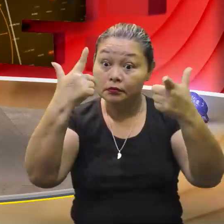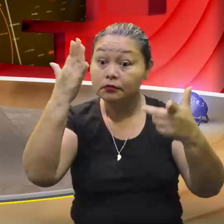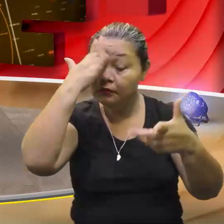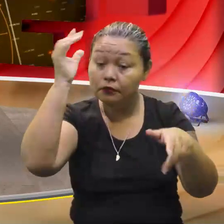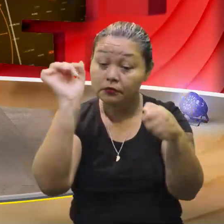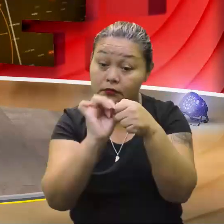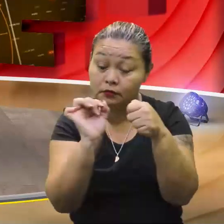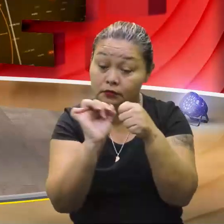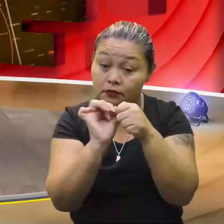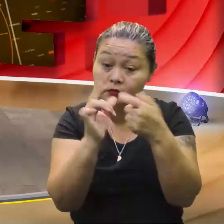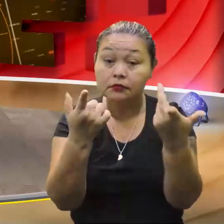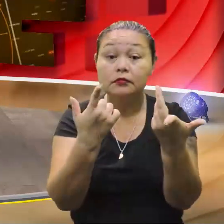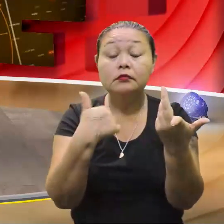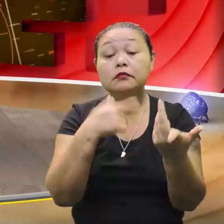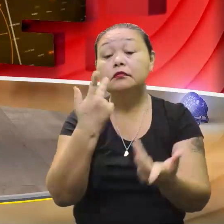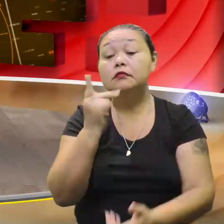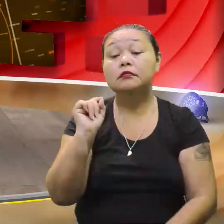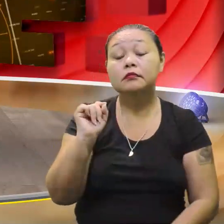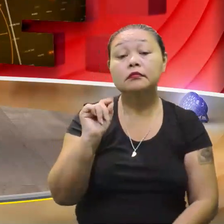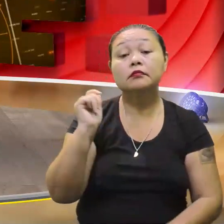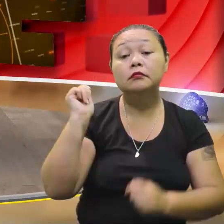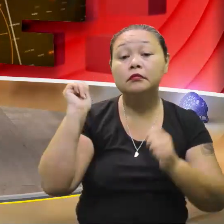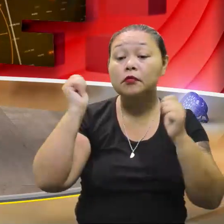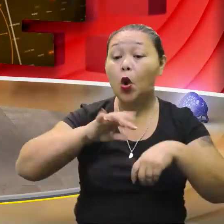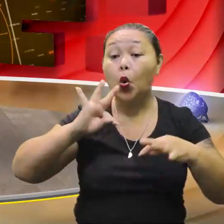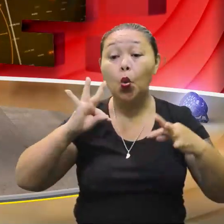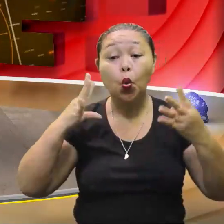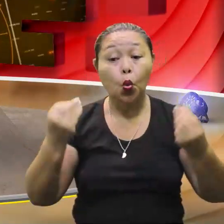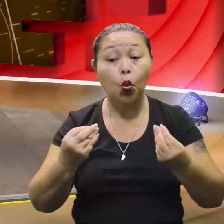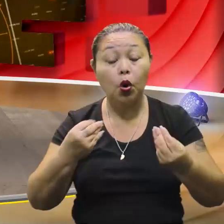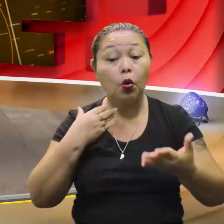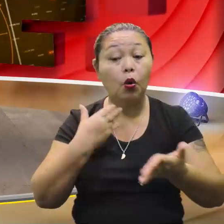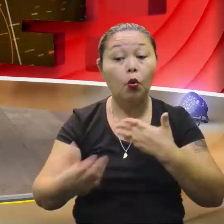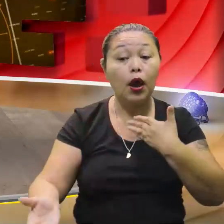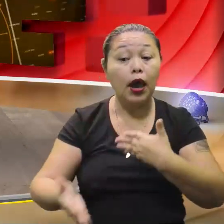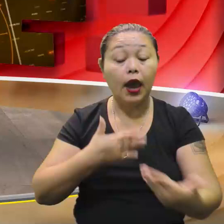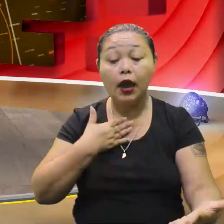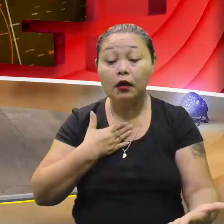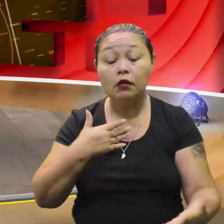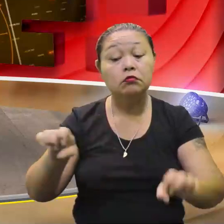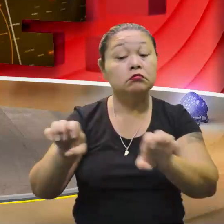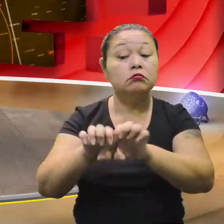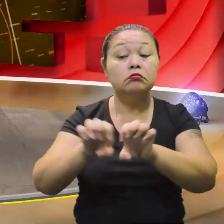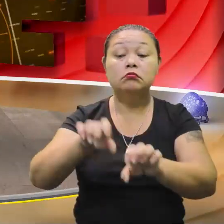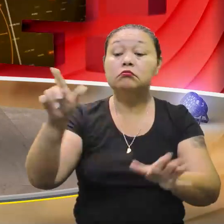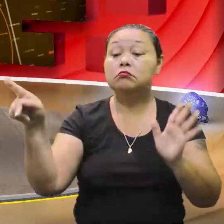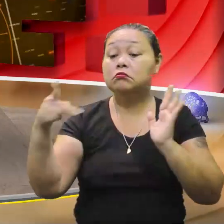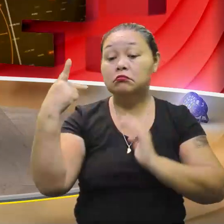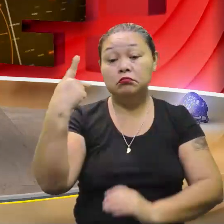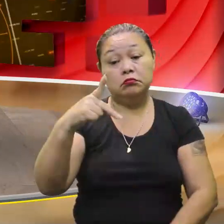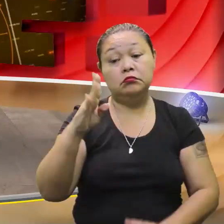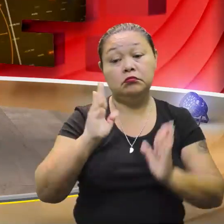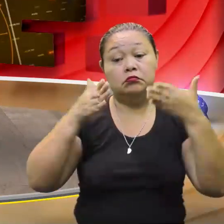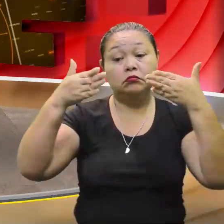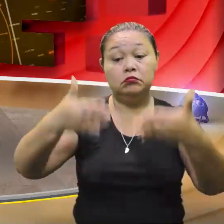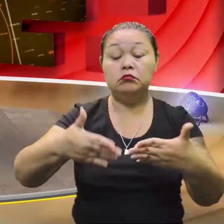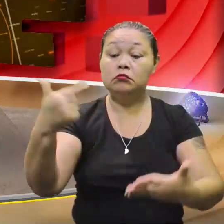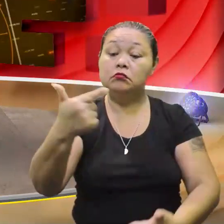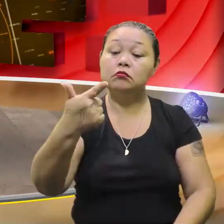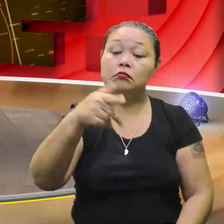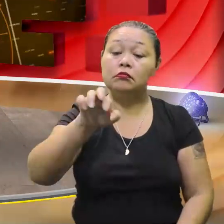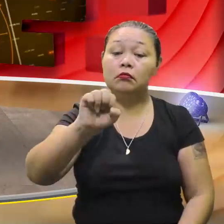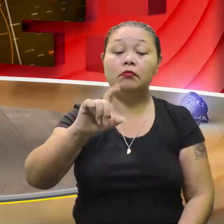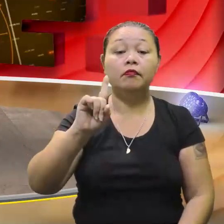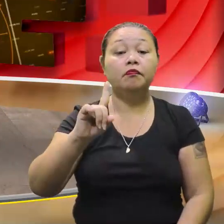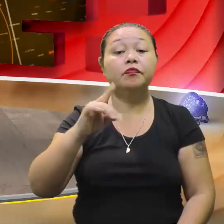tá? Eu gostei do ponto em que ela falou. Podemos resolver toda e qualquer equação do segundo grau. Guarda